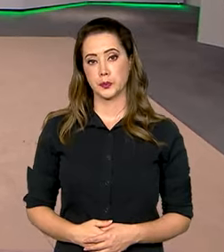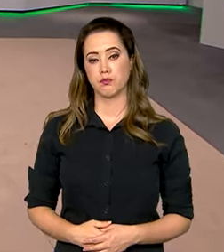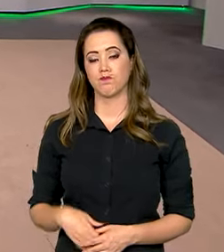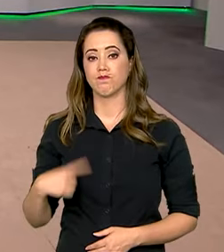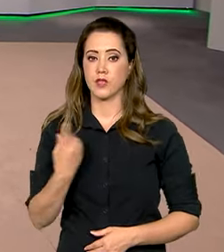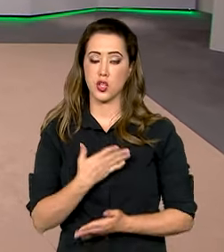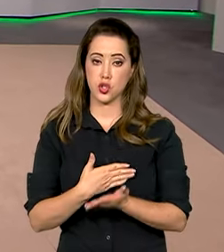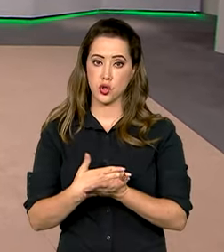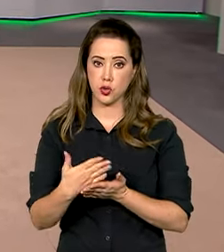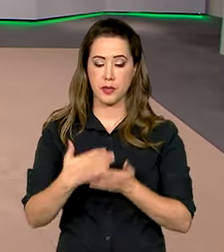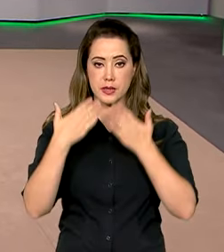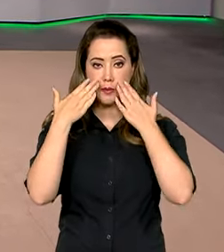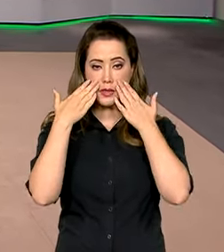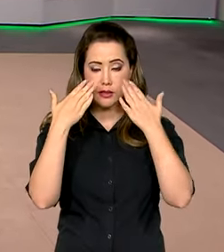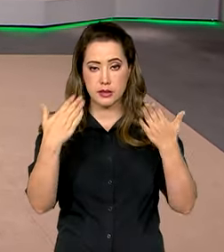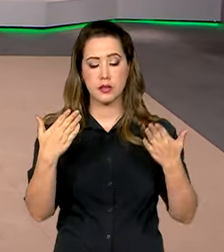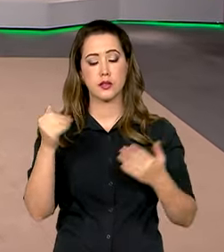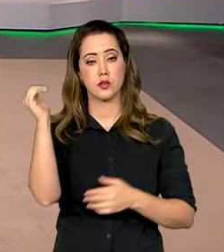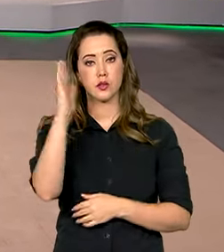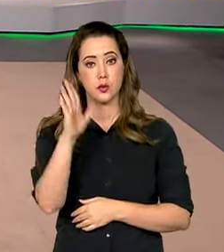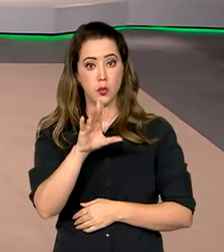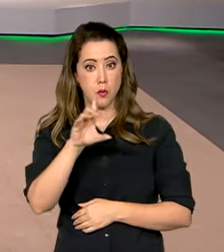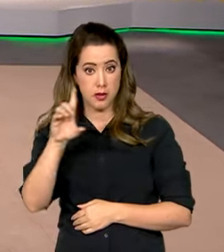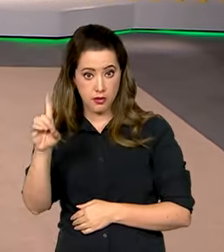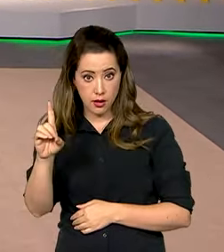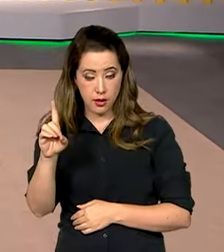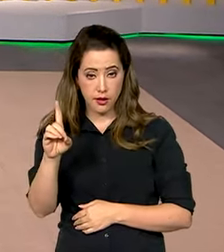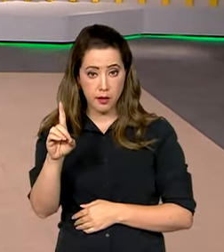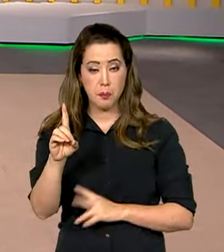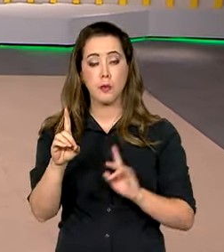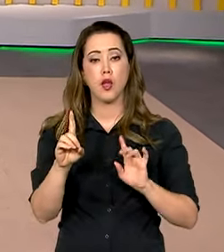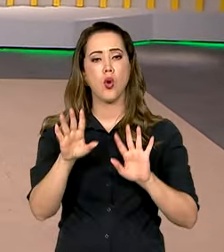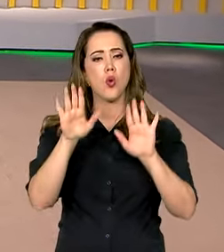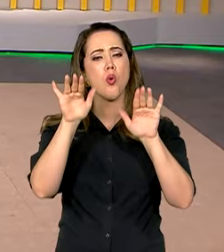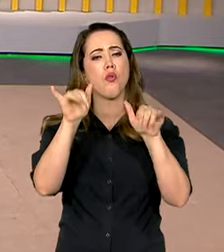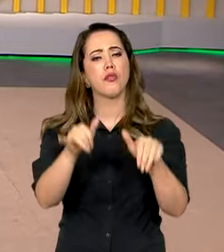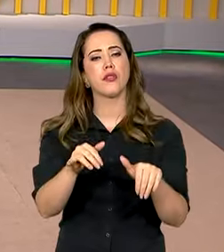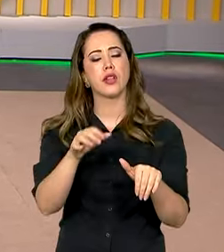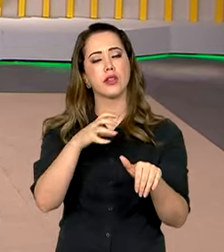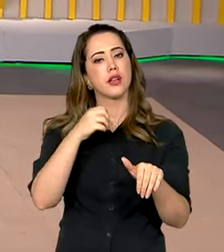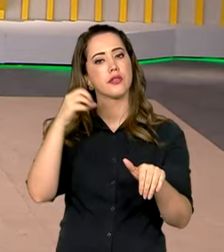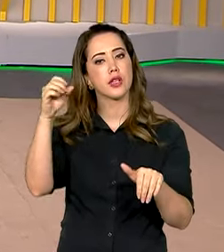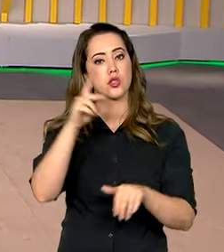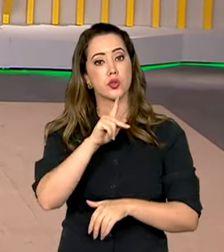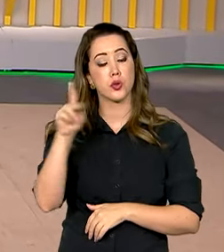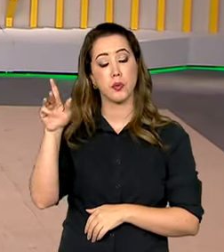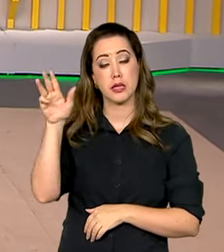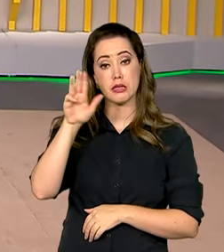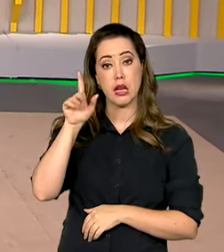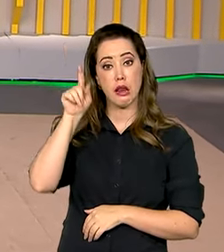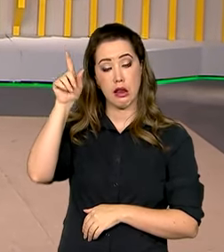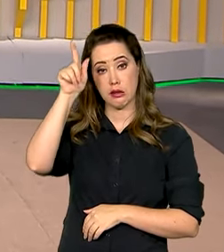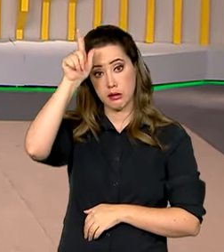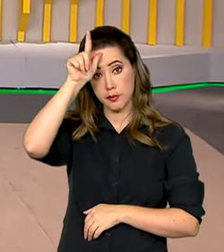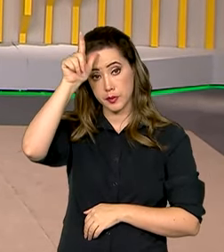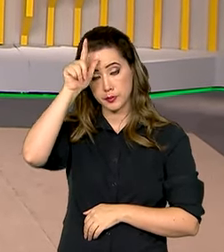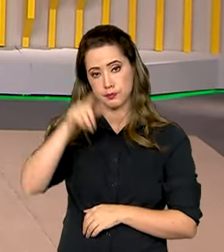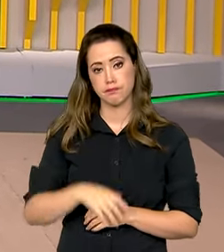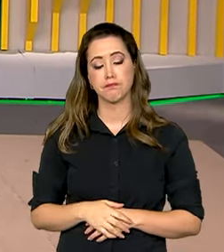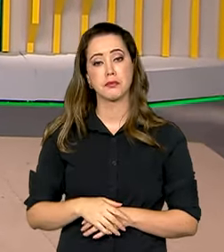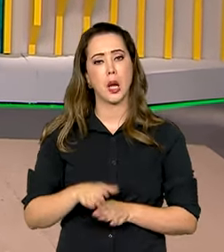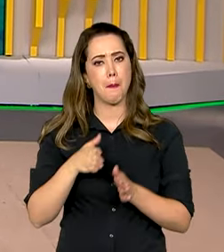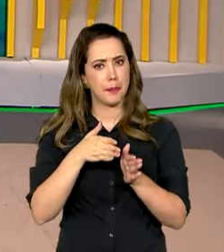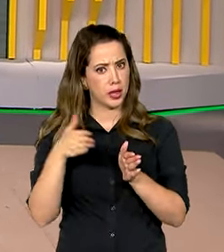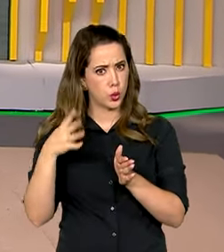A gente começa esta edição do Brasil em Dia com o fim da viagem do presidente Lula à Alemanha. Foram quatro